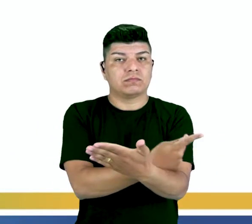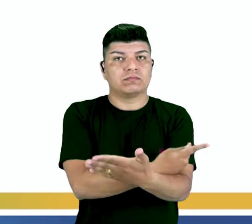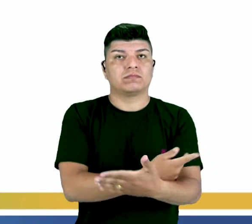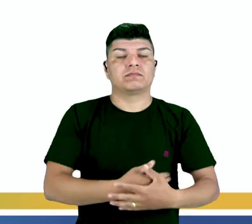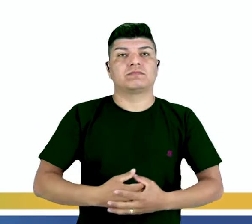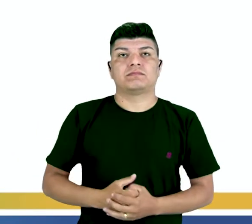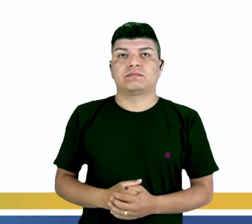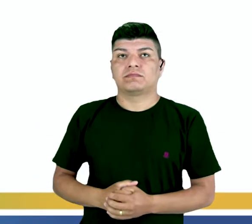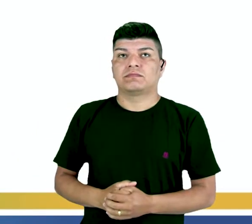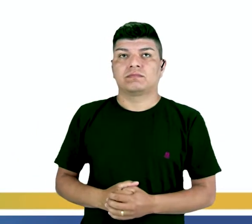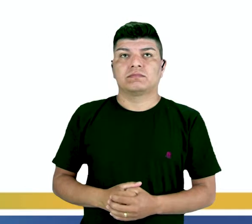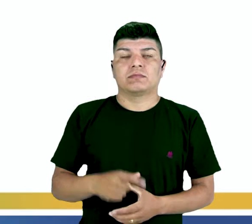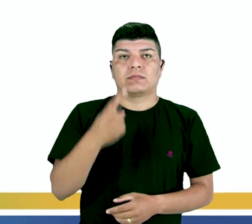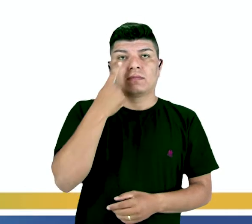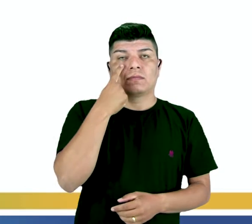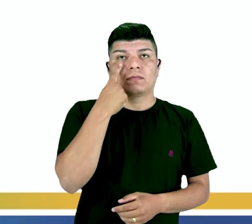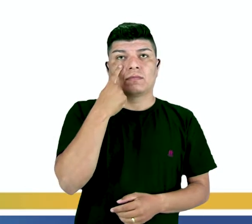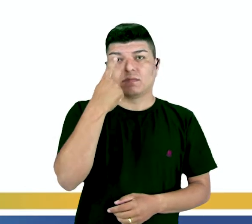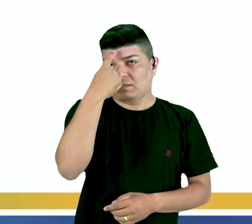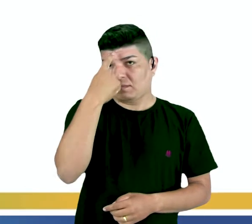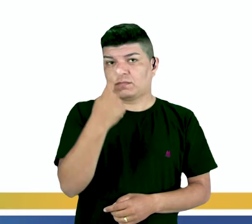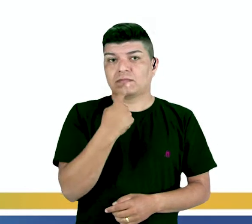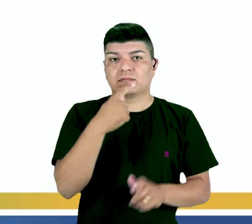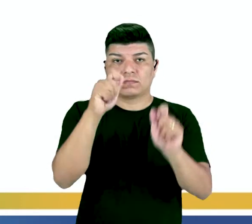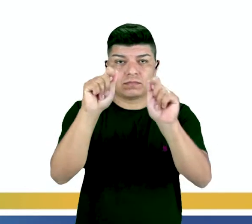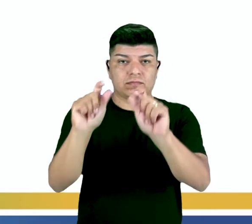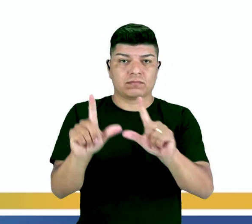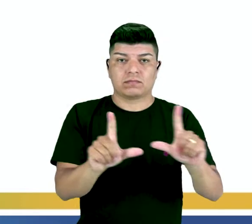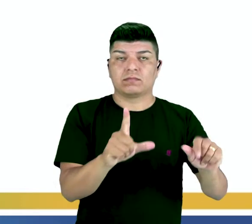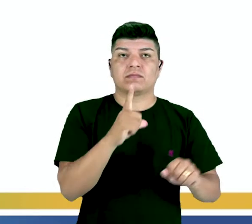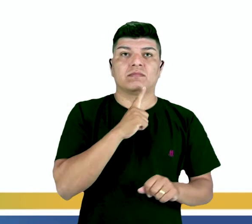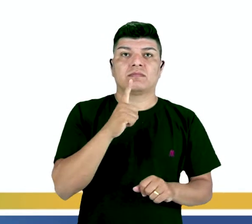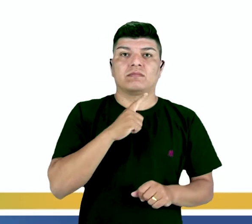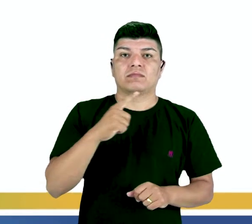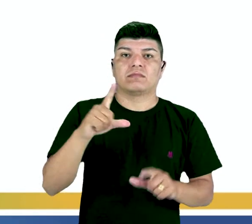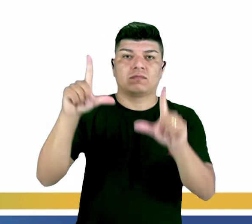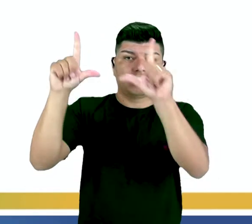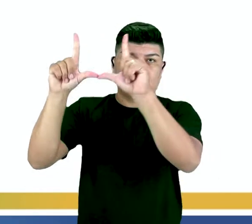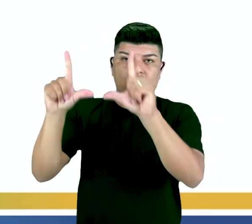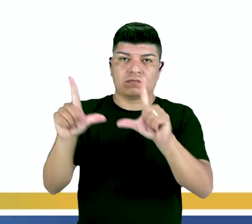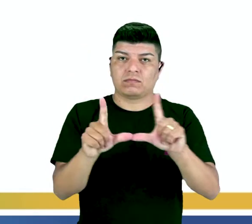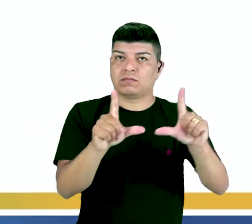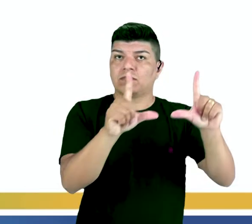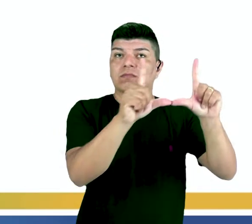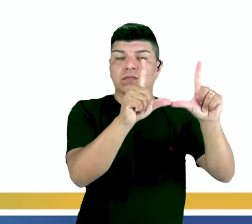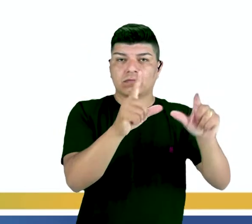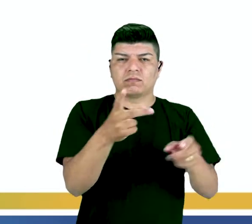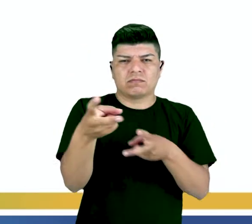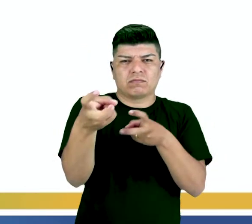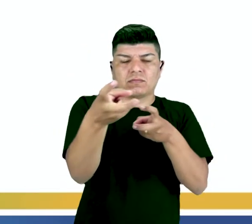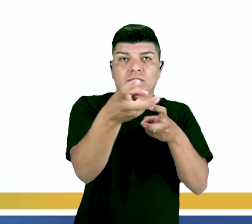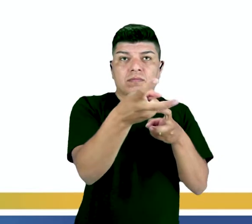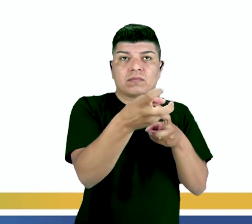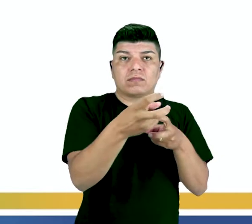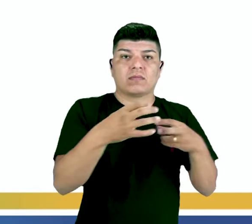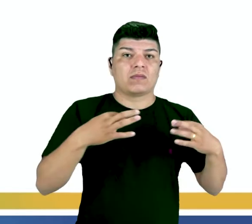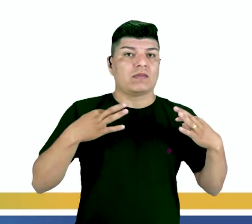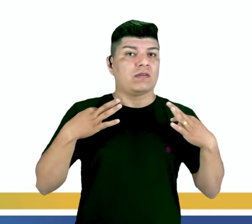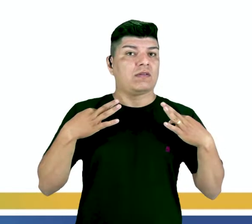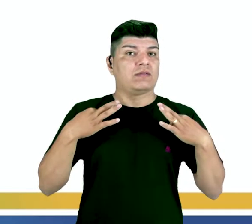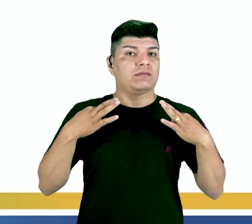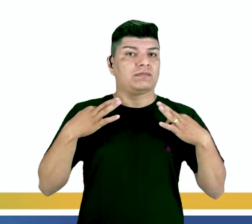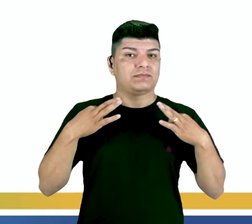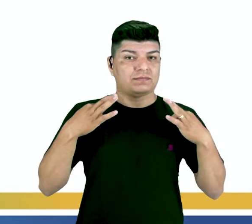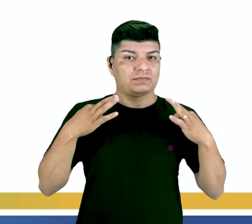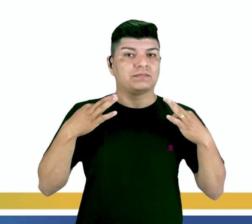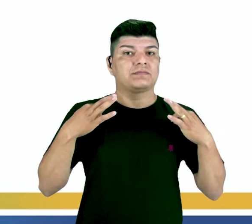Então, perceba que nessa imagem a gente tem também uma sequência temporal que vocês podem perceber a partir dos